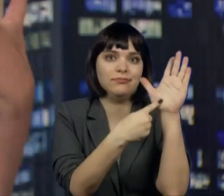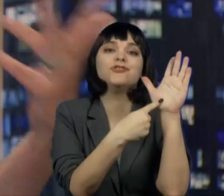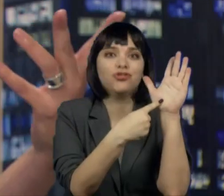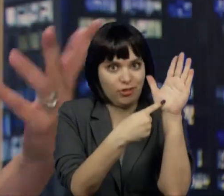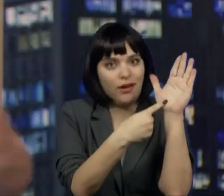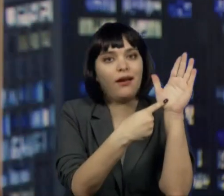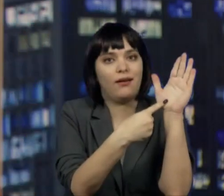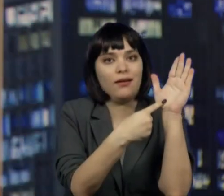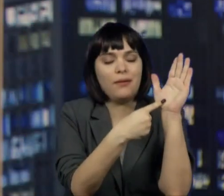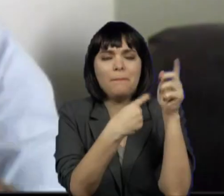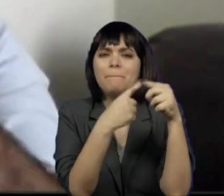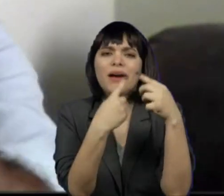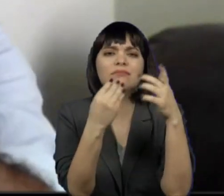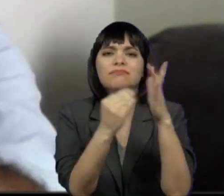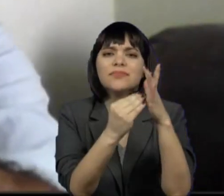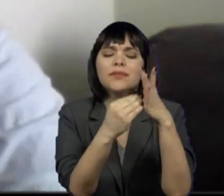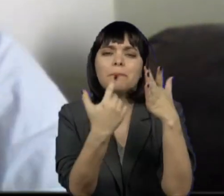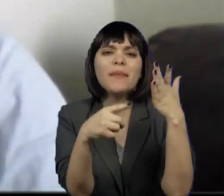andar mais?